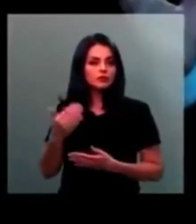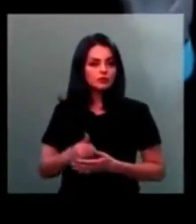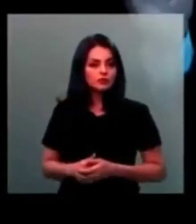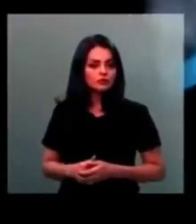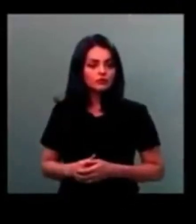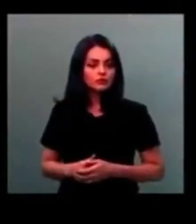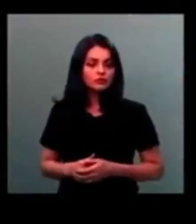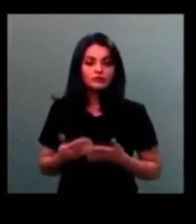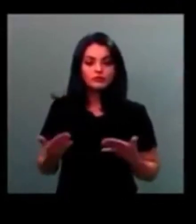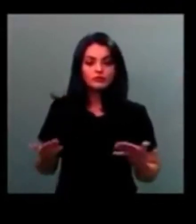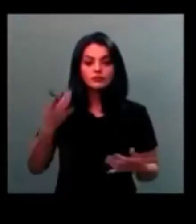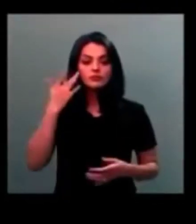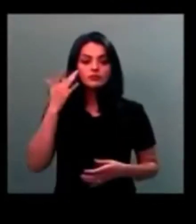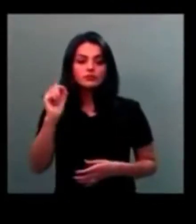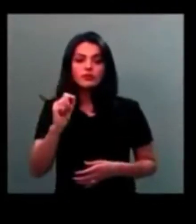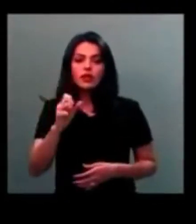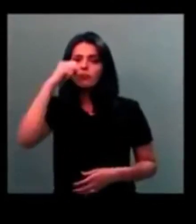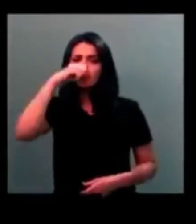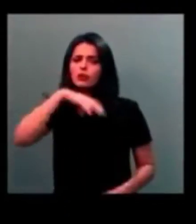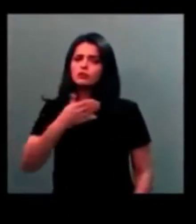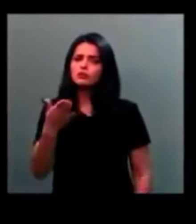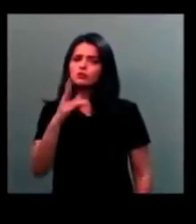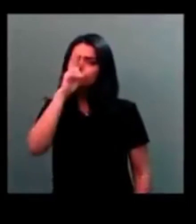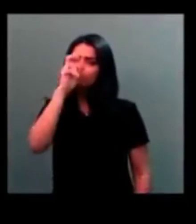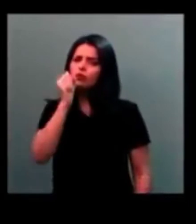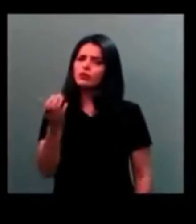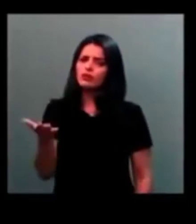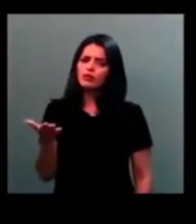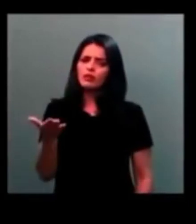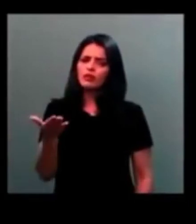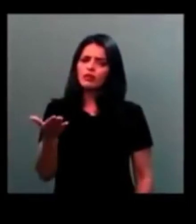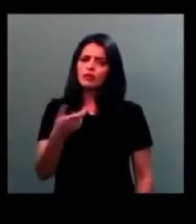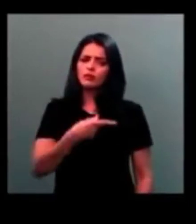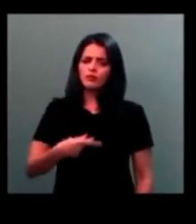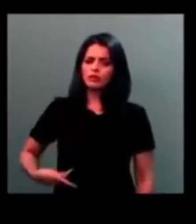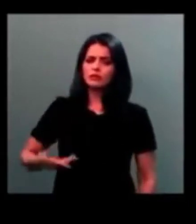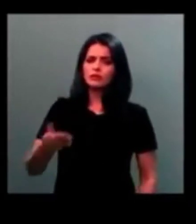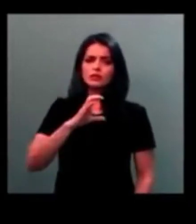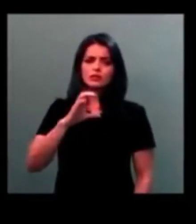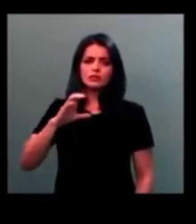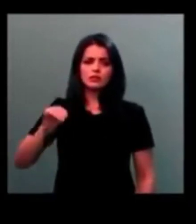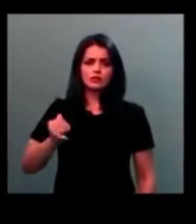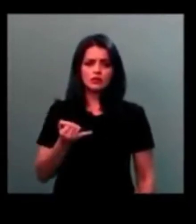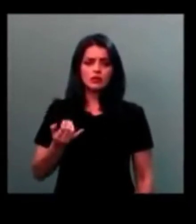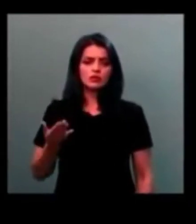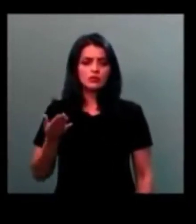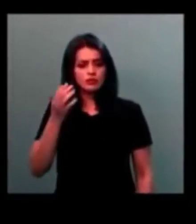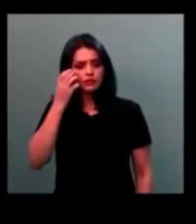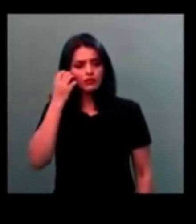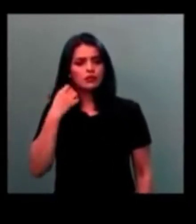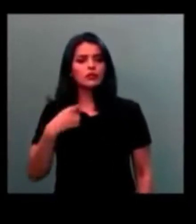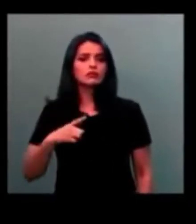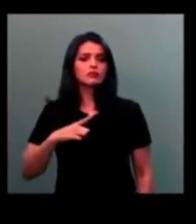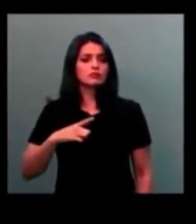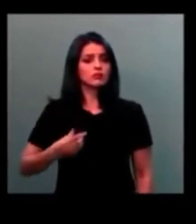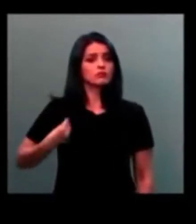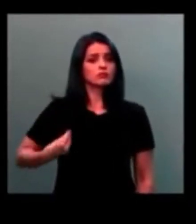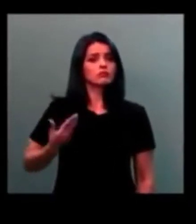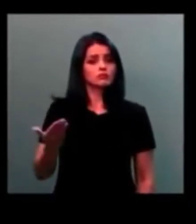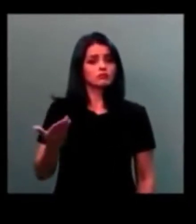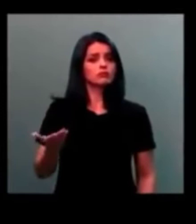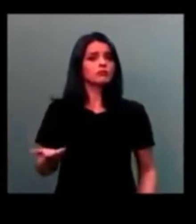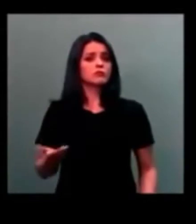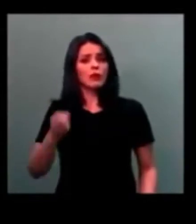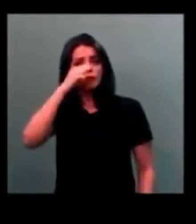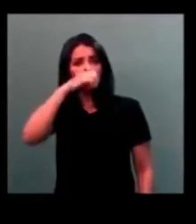abuso de poder exercer a presidência de uma